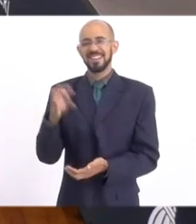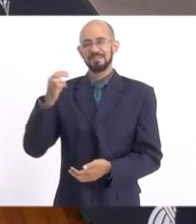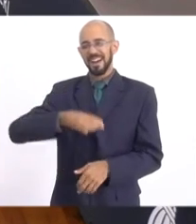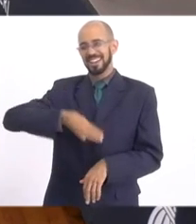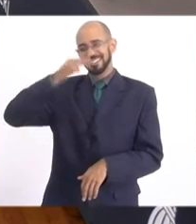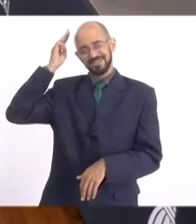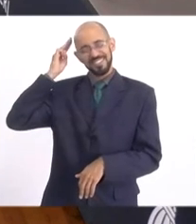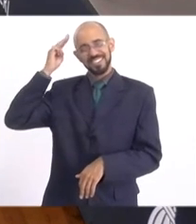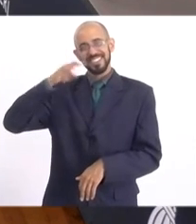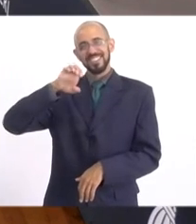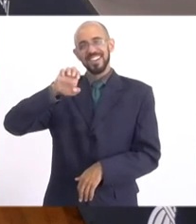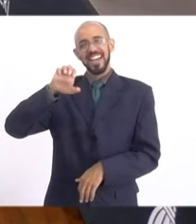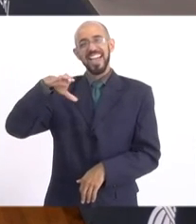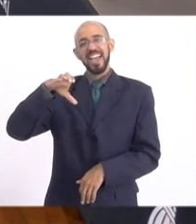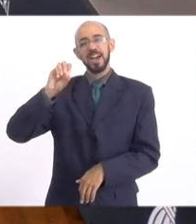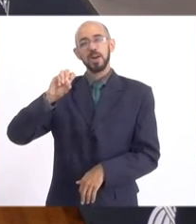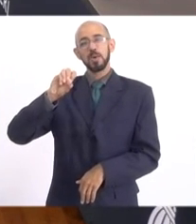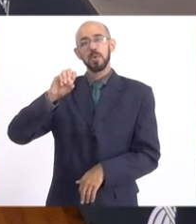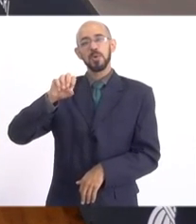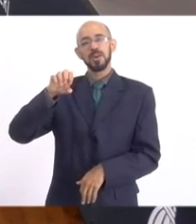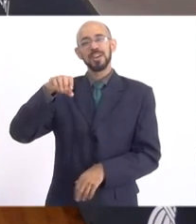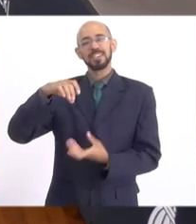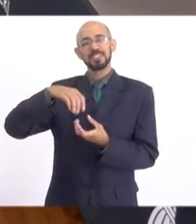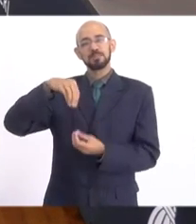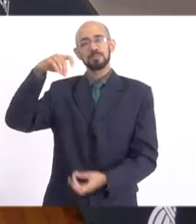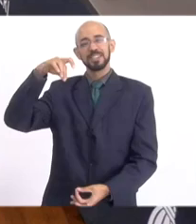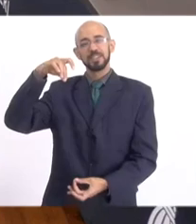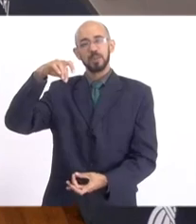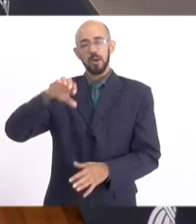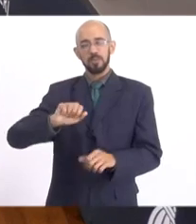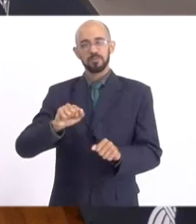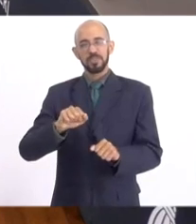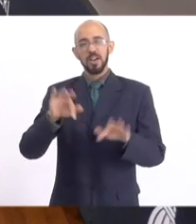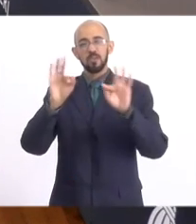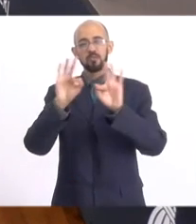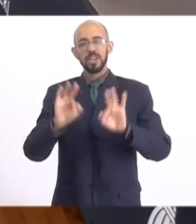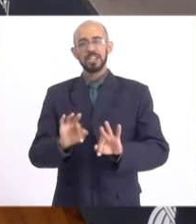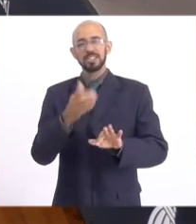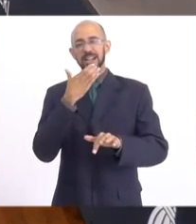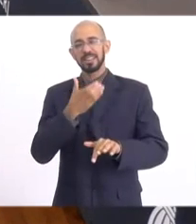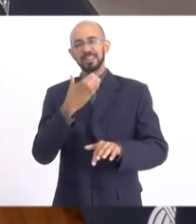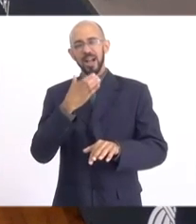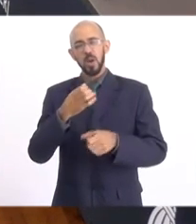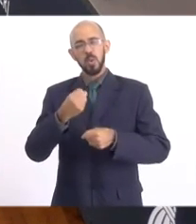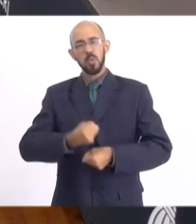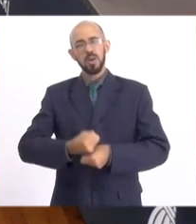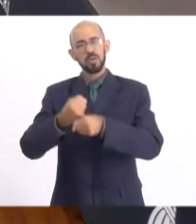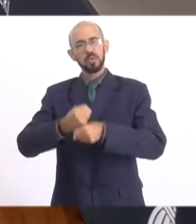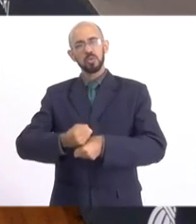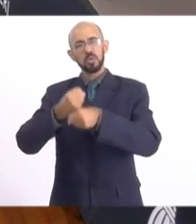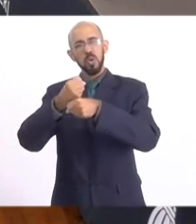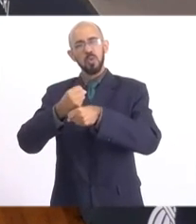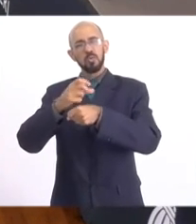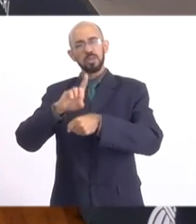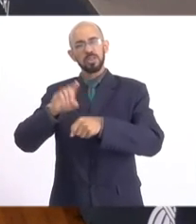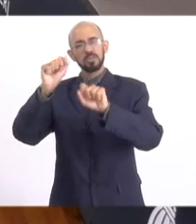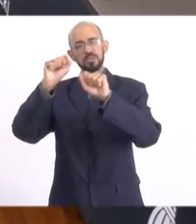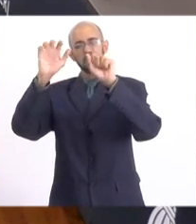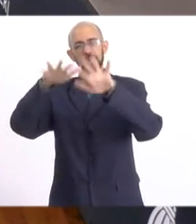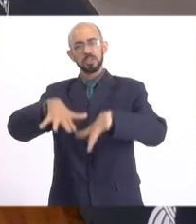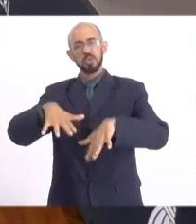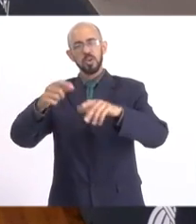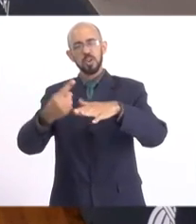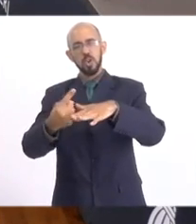Obrigado, Mim. Um forte abraço carinhoso a todos. Um feliz Natal. Um ano novo repleto de bênçãos, longe da pandemia.